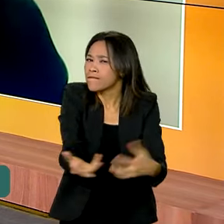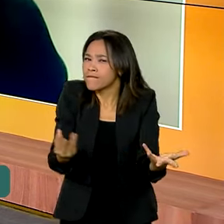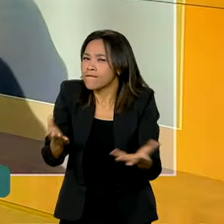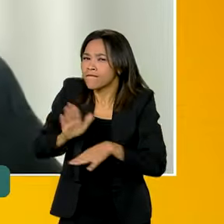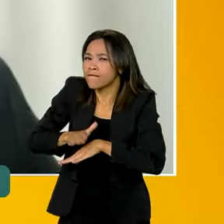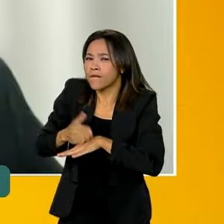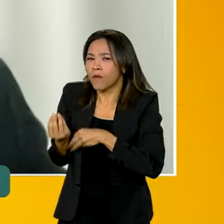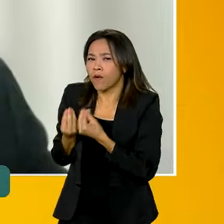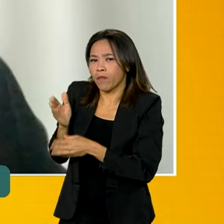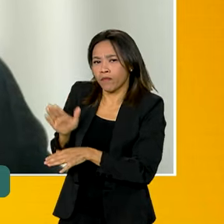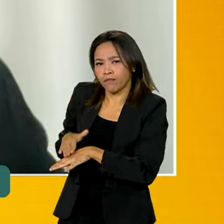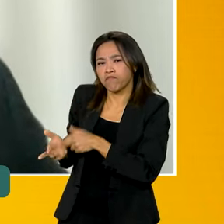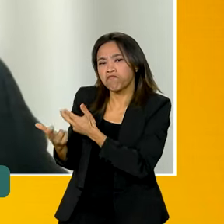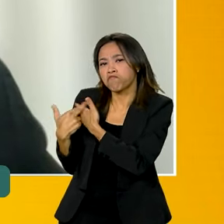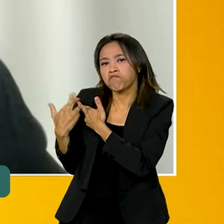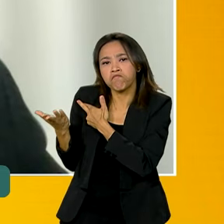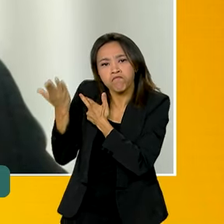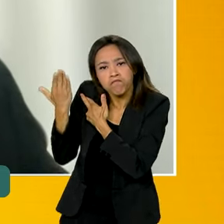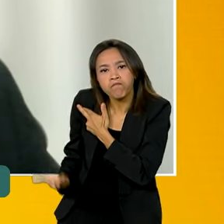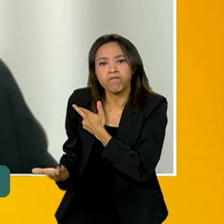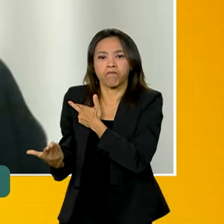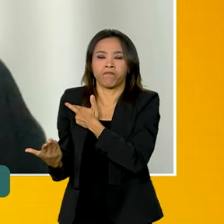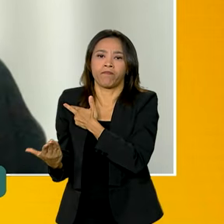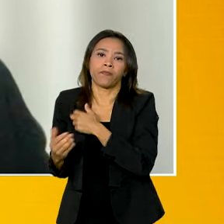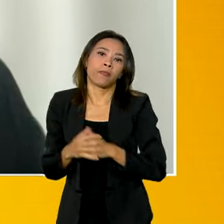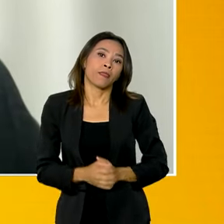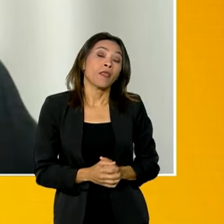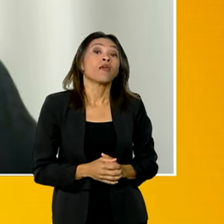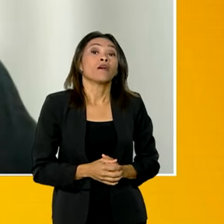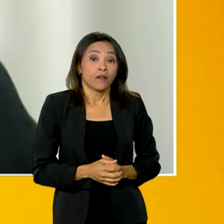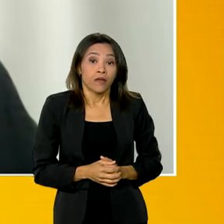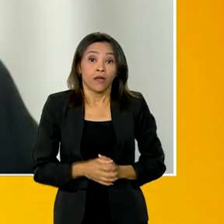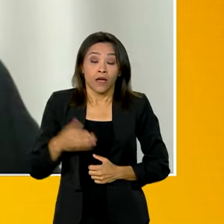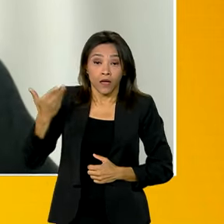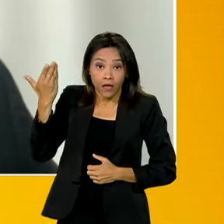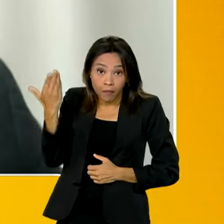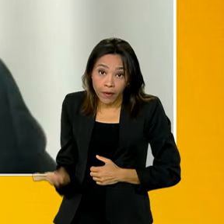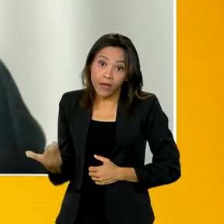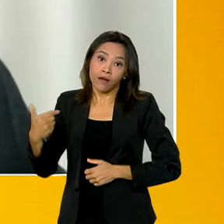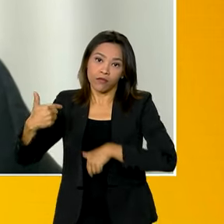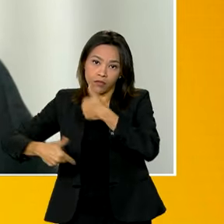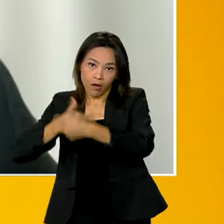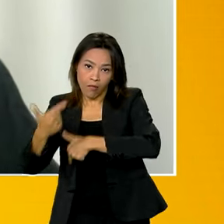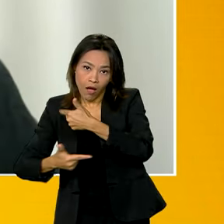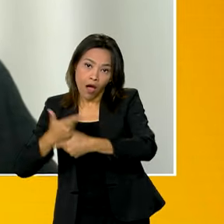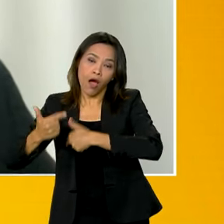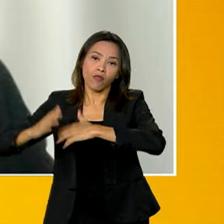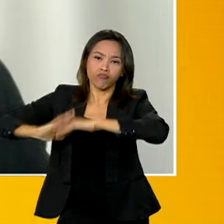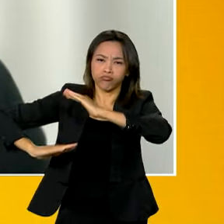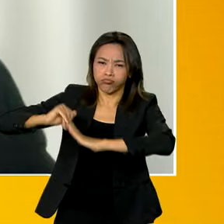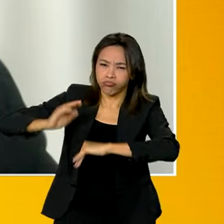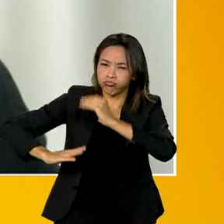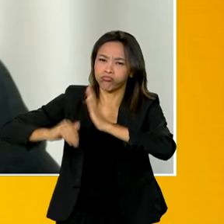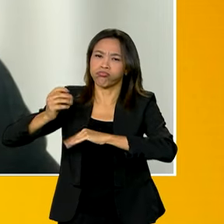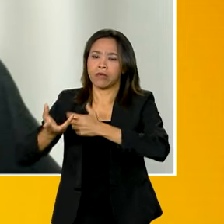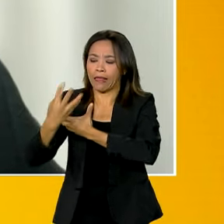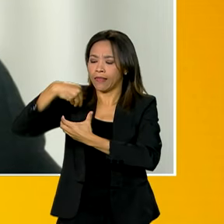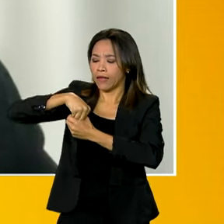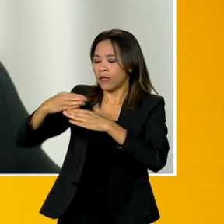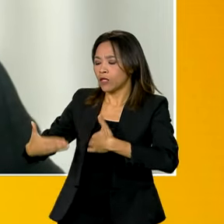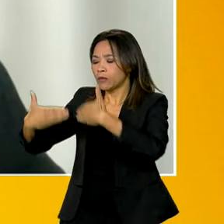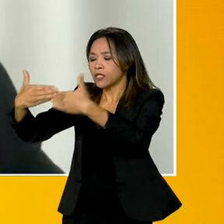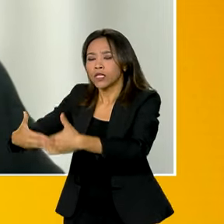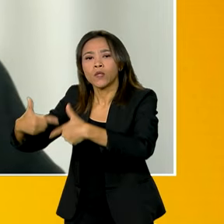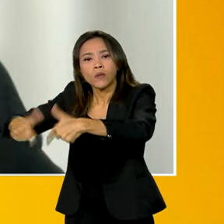A fiscalização do trabalho é realizada pela Auditoria Fiscal do Trabalho, no âmbito do Ministério do Trabalho e